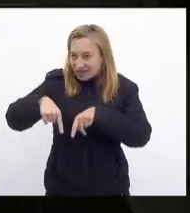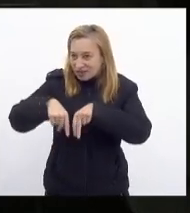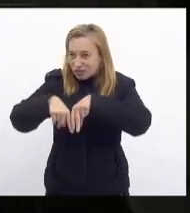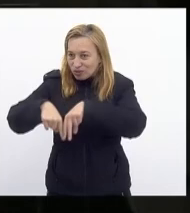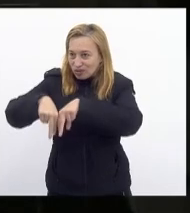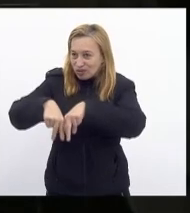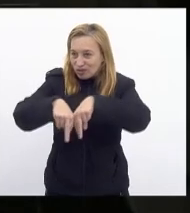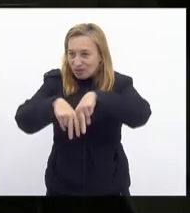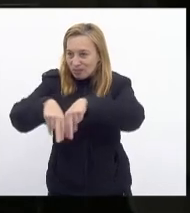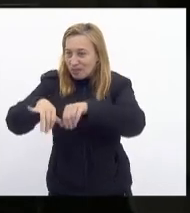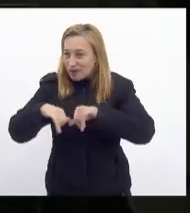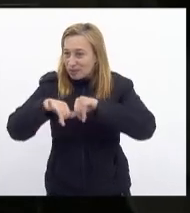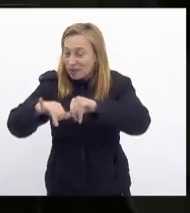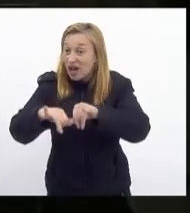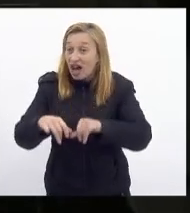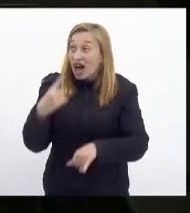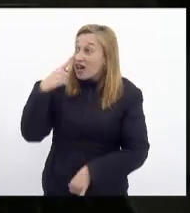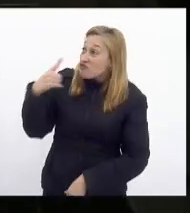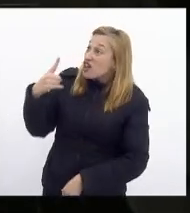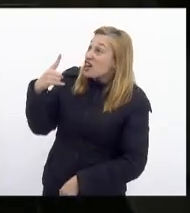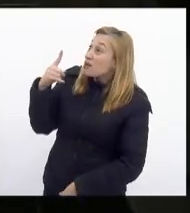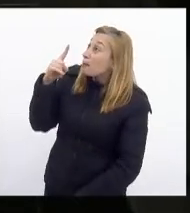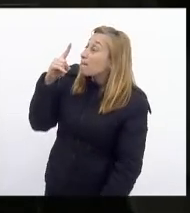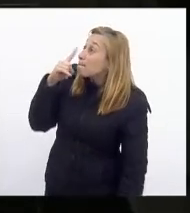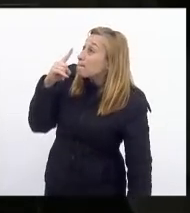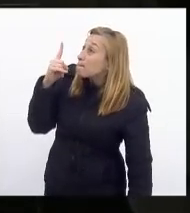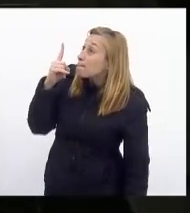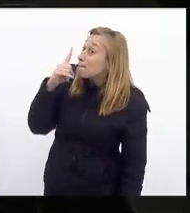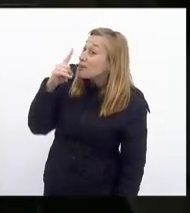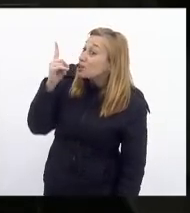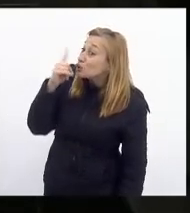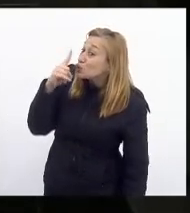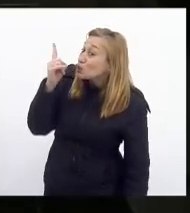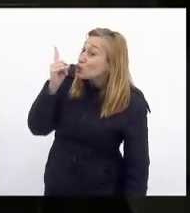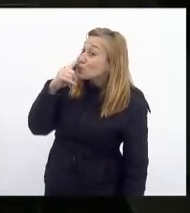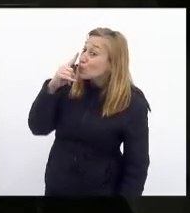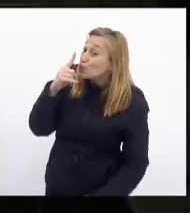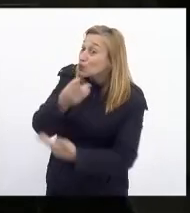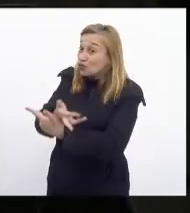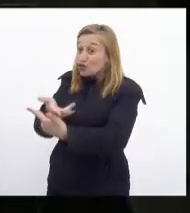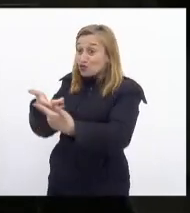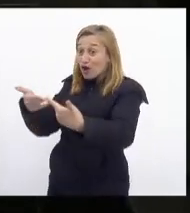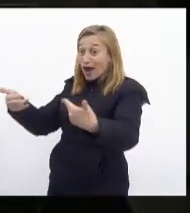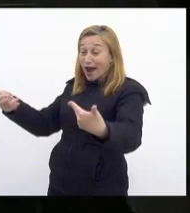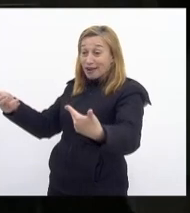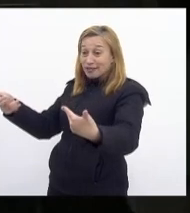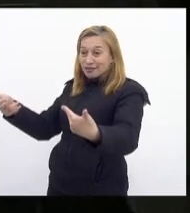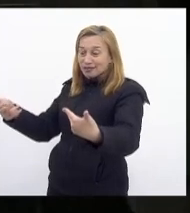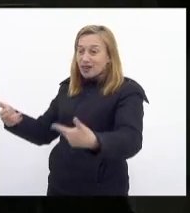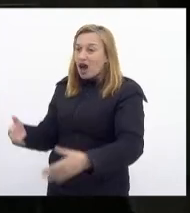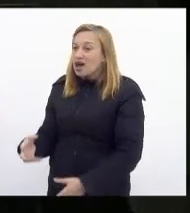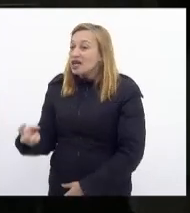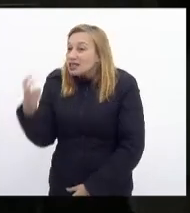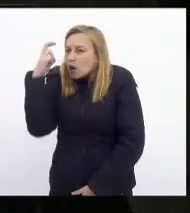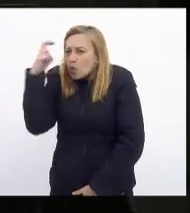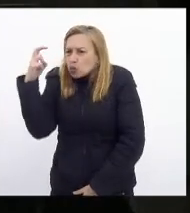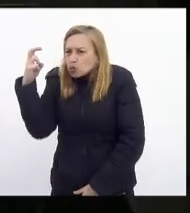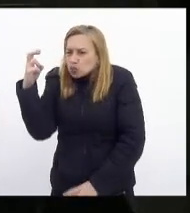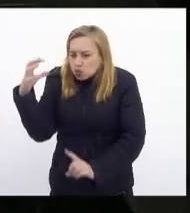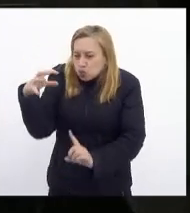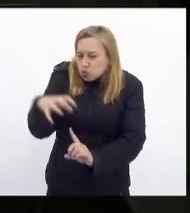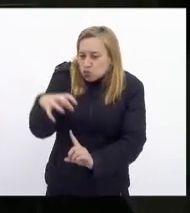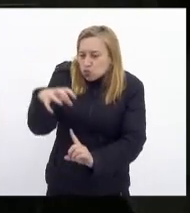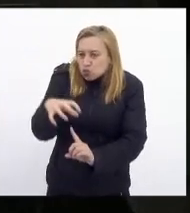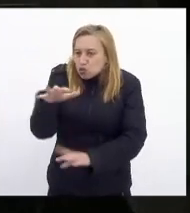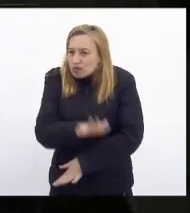aí começam a vir os biscoitos de toda espécie e essa cultura domina as crianças